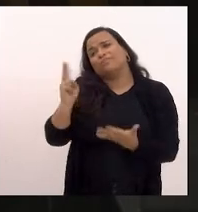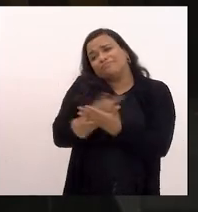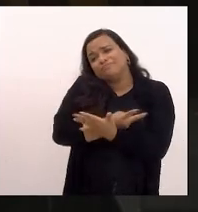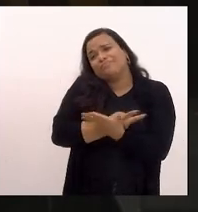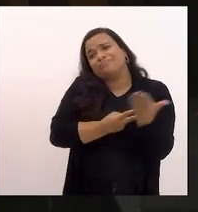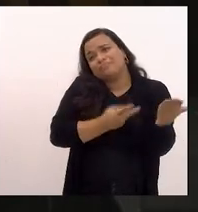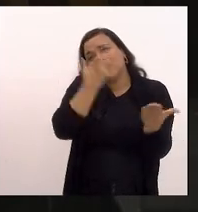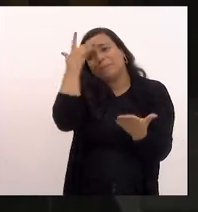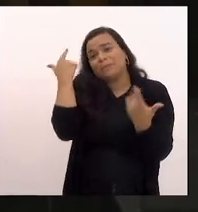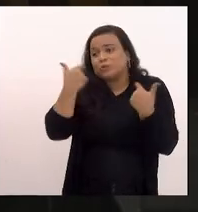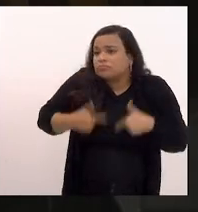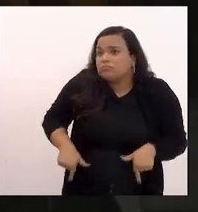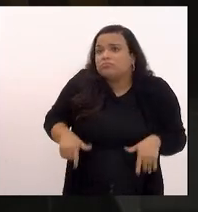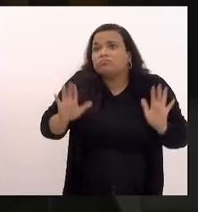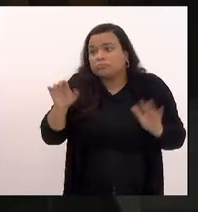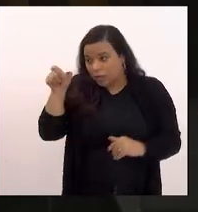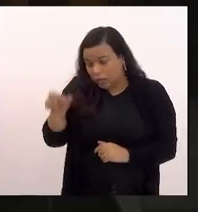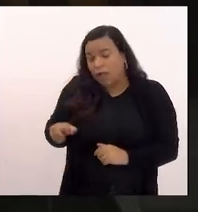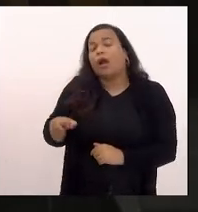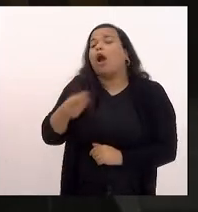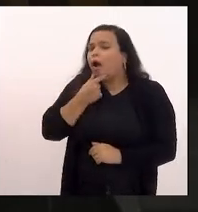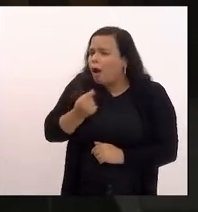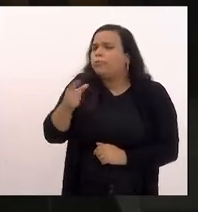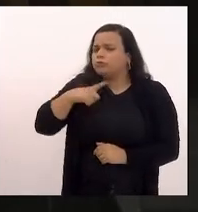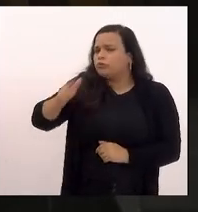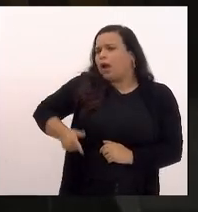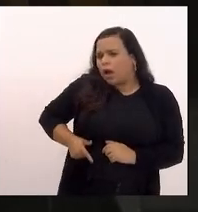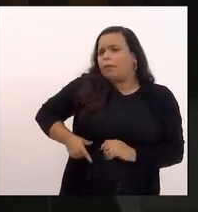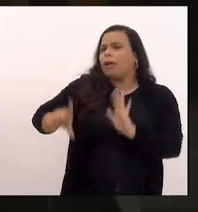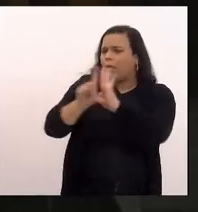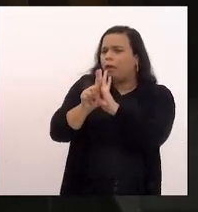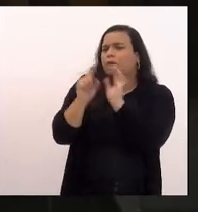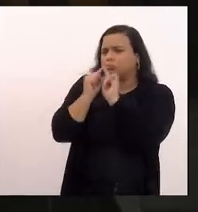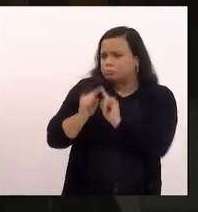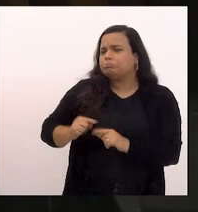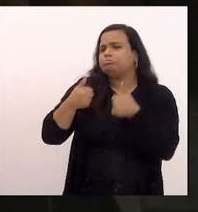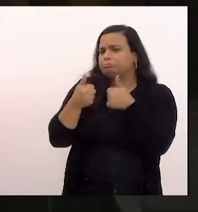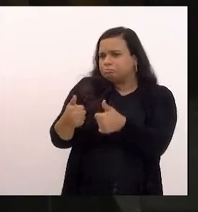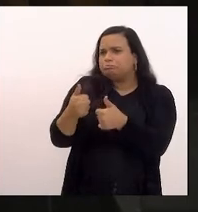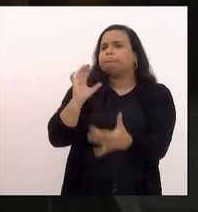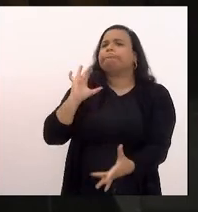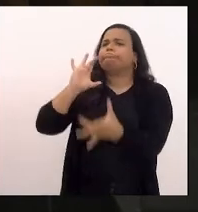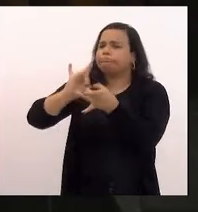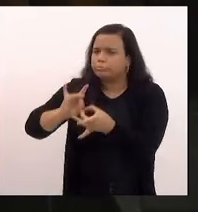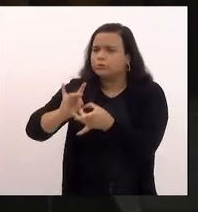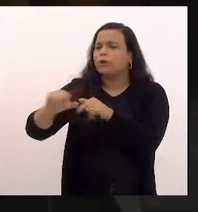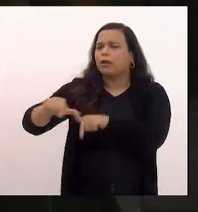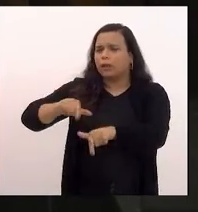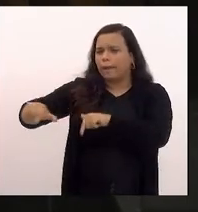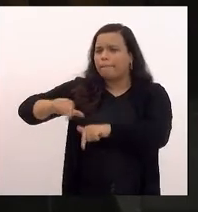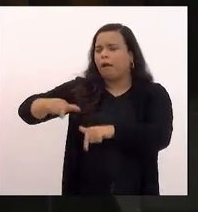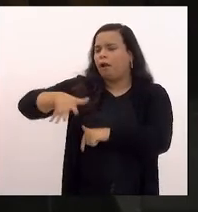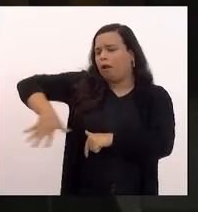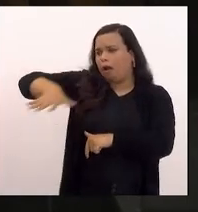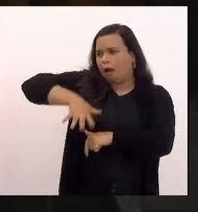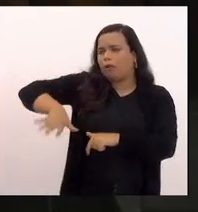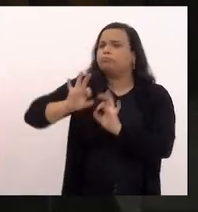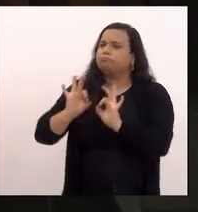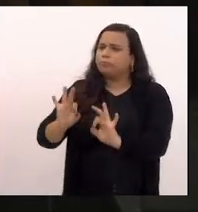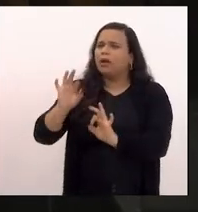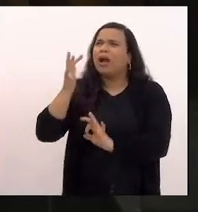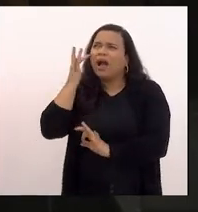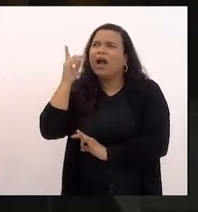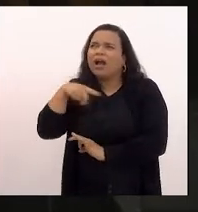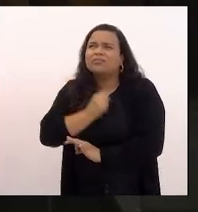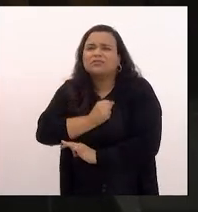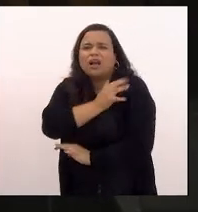era uma pessoa que tinha arma legal que era alguém ligado vinculado às nossas forças armadas um sargento se eu não me